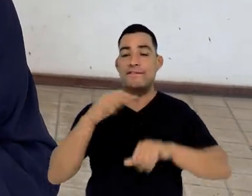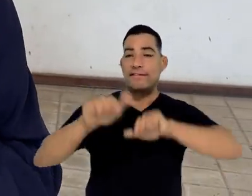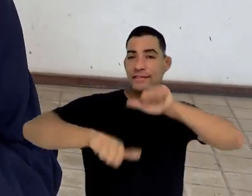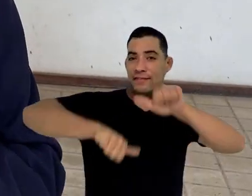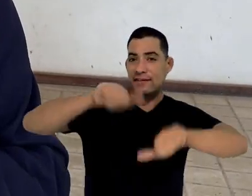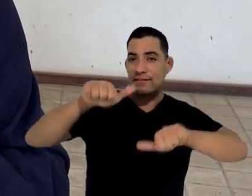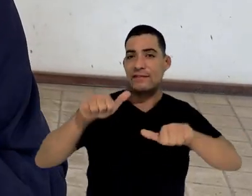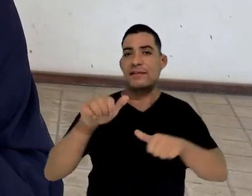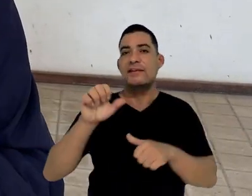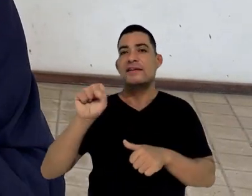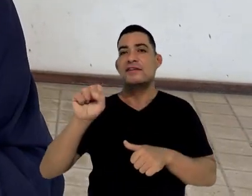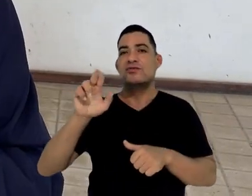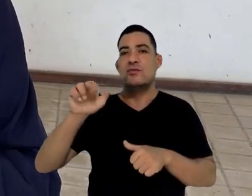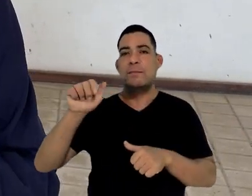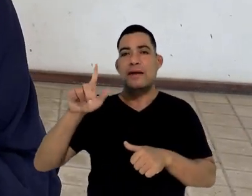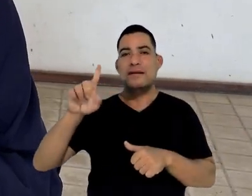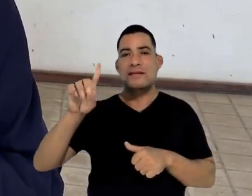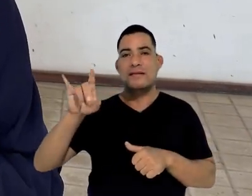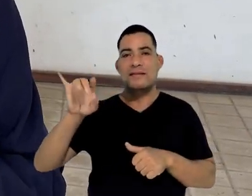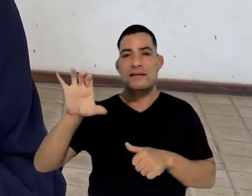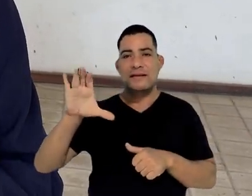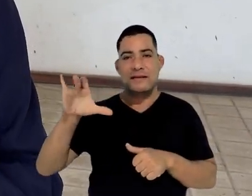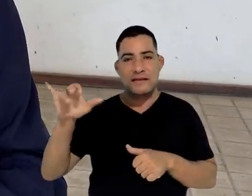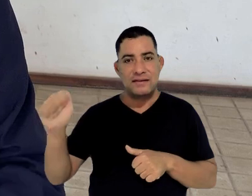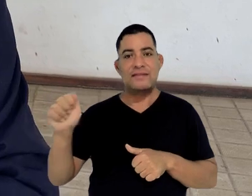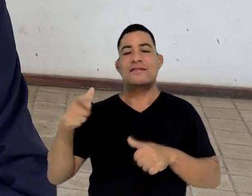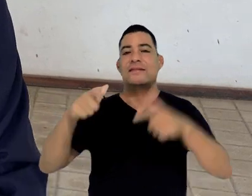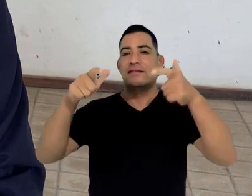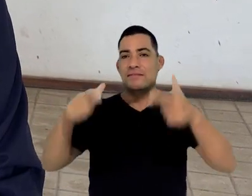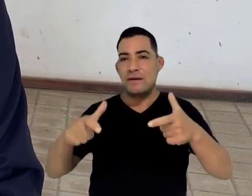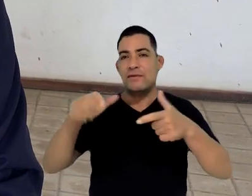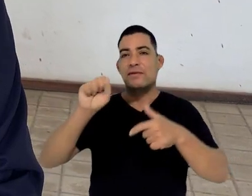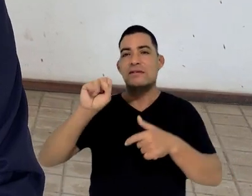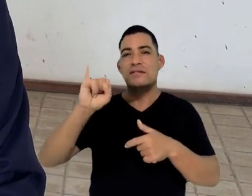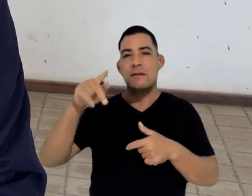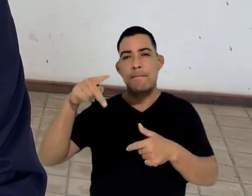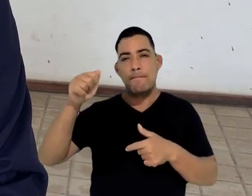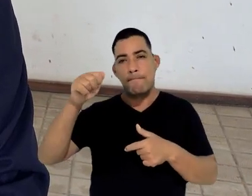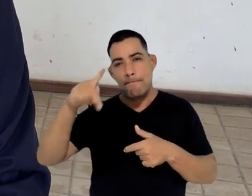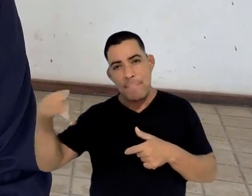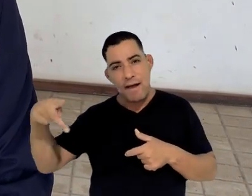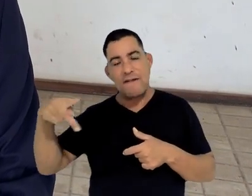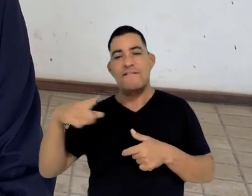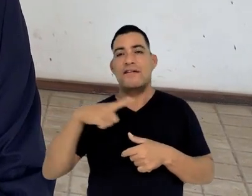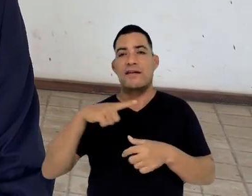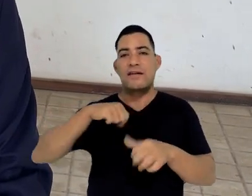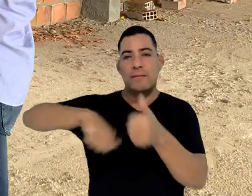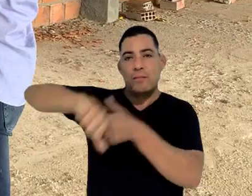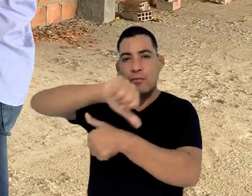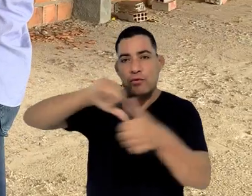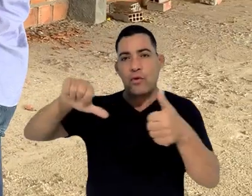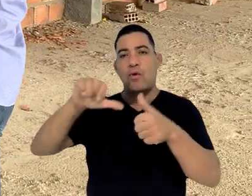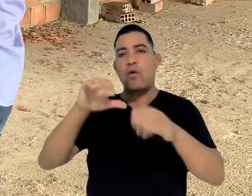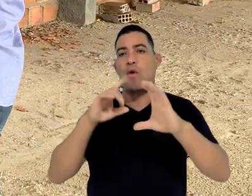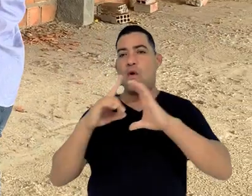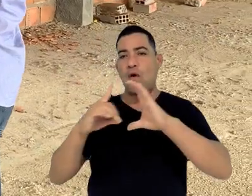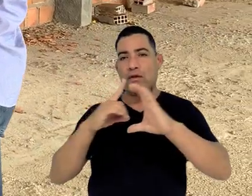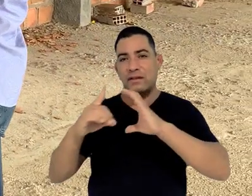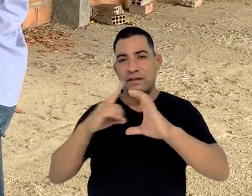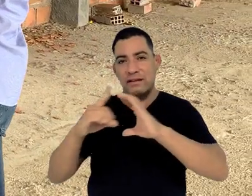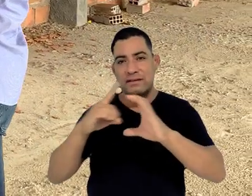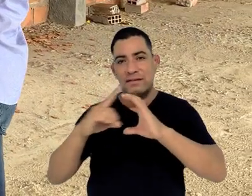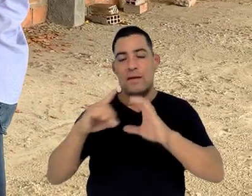quando transformou a sua superintendência de infraestrutura e espaço físico, CPEF, em coordenadoria de